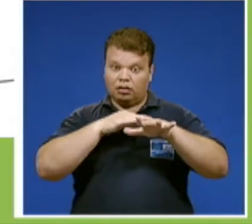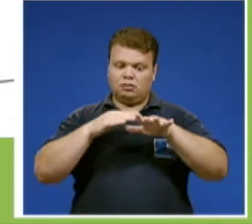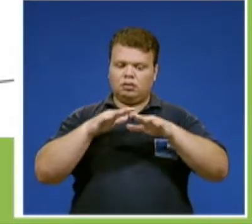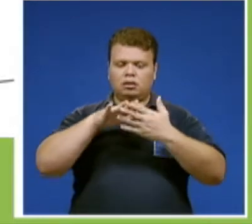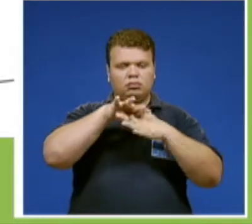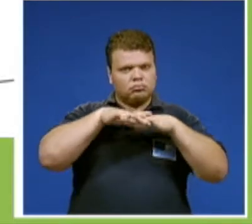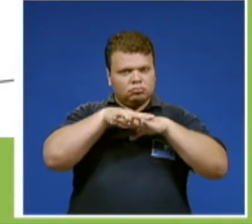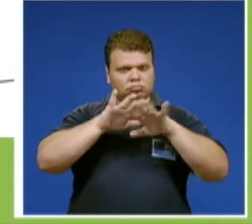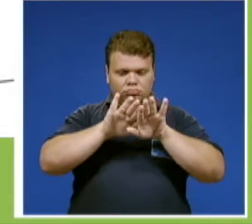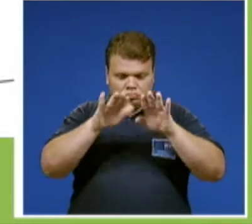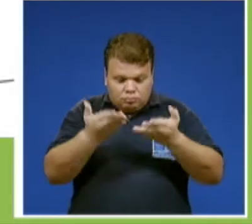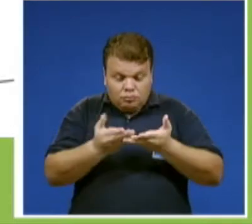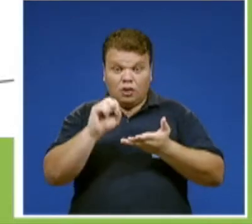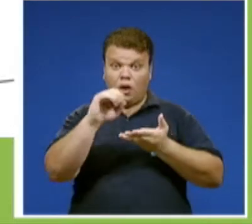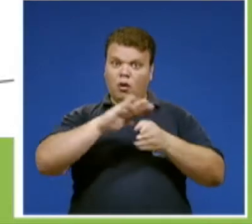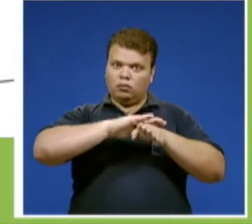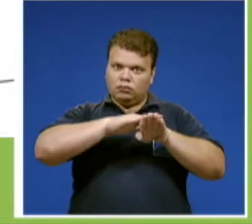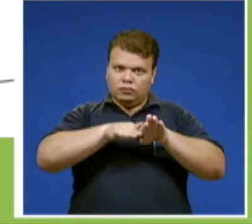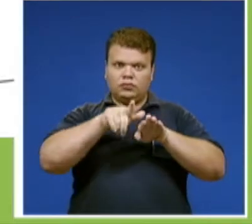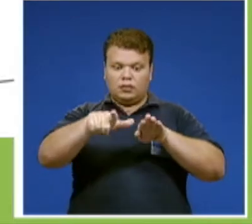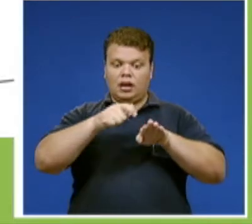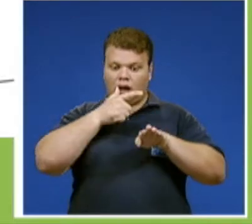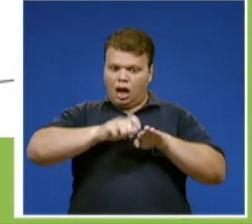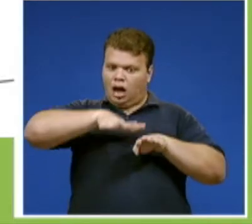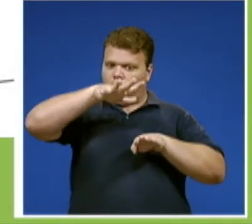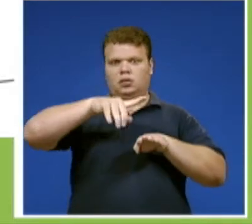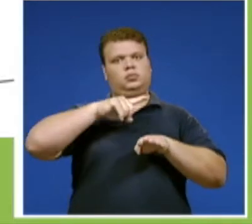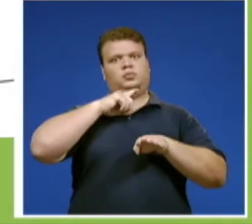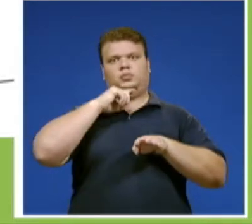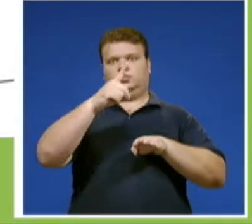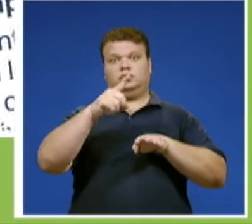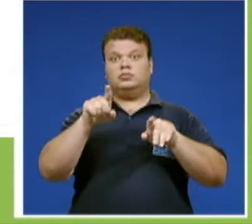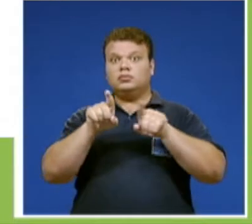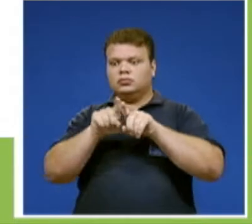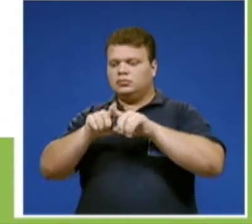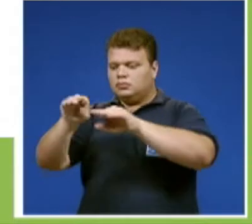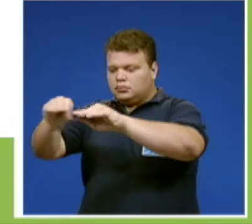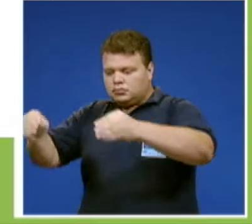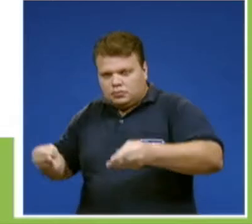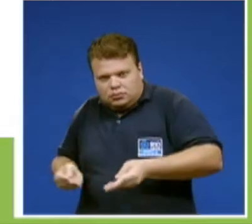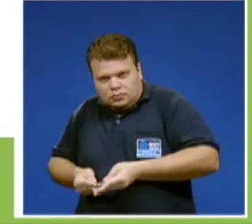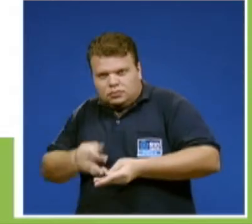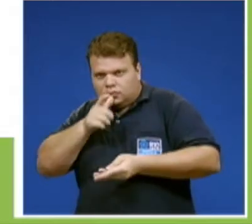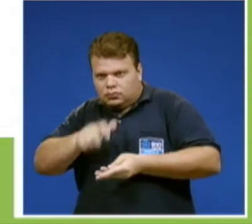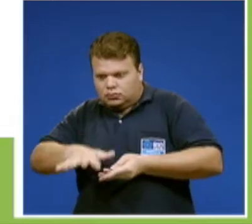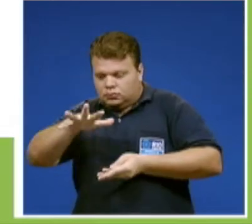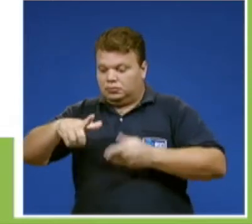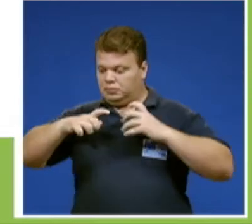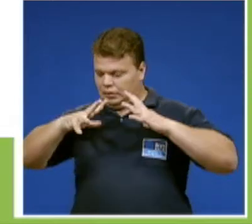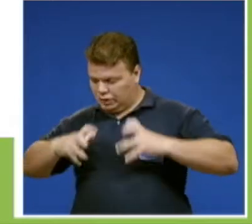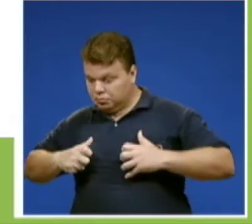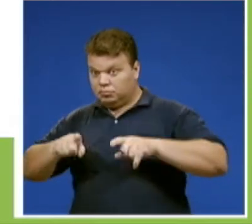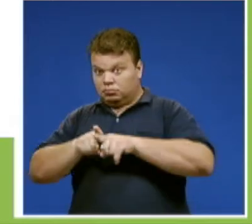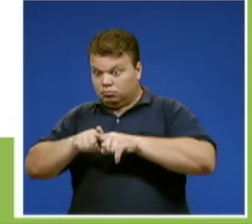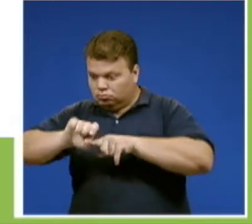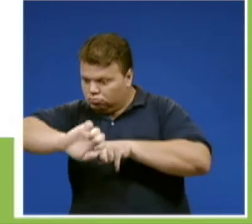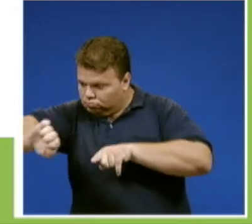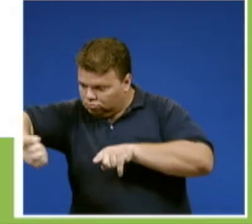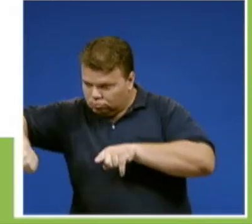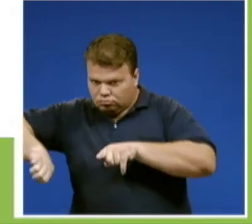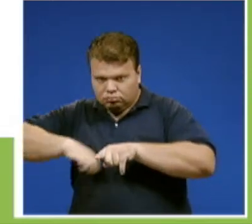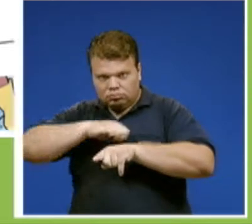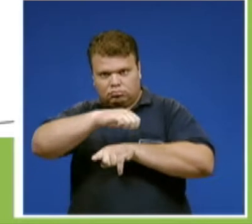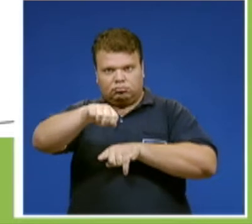Mantenha os ralos vedados ou com tela, garantindo que não estejam entupidos. Limpe a água da piscina e escove as bordas